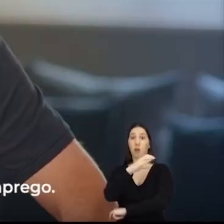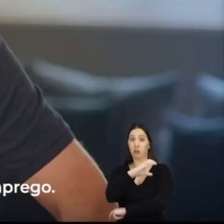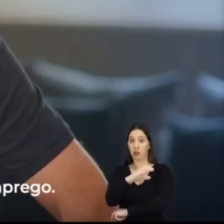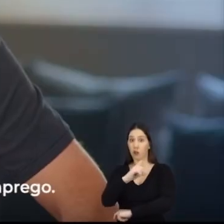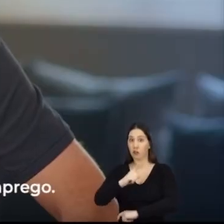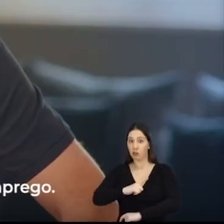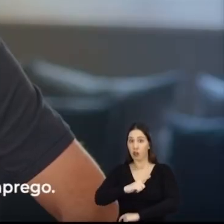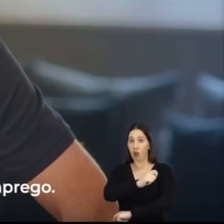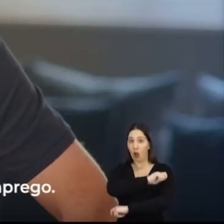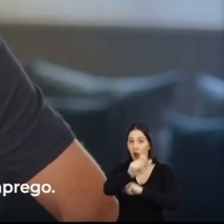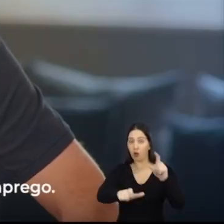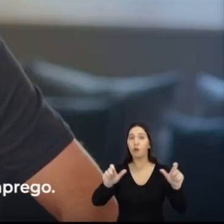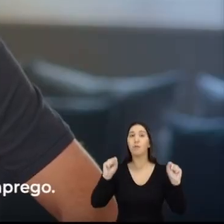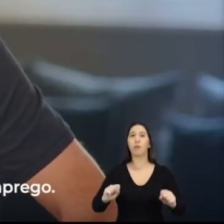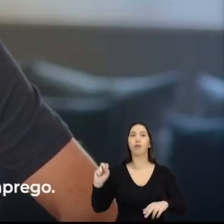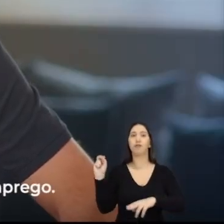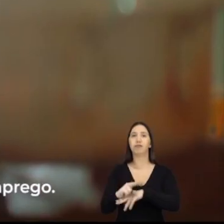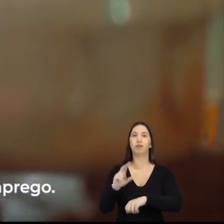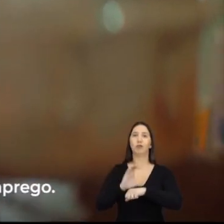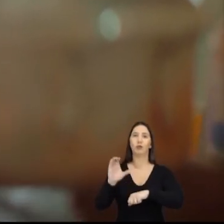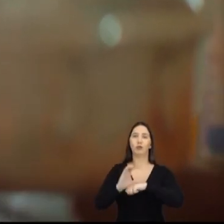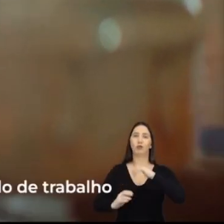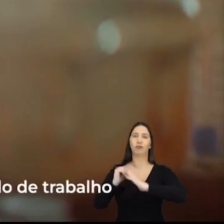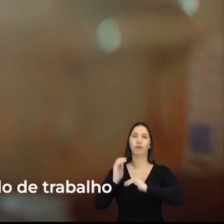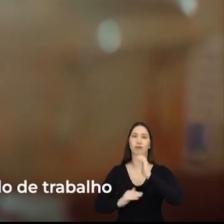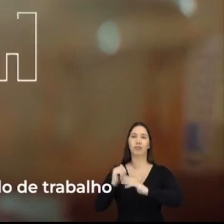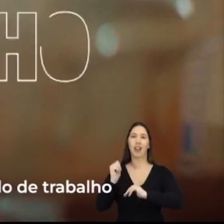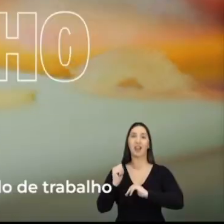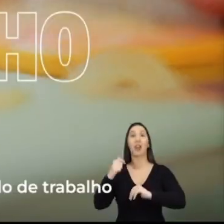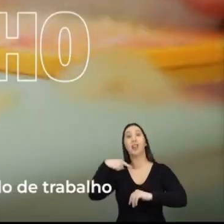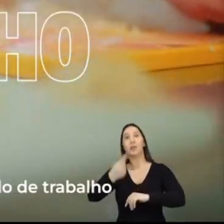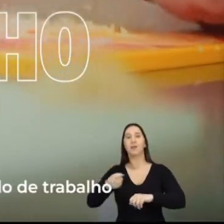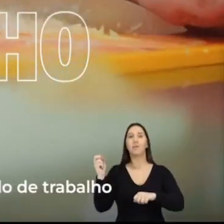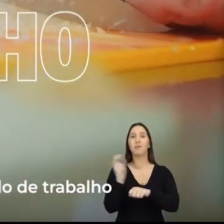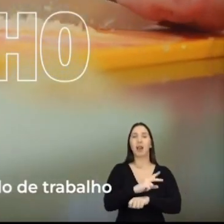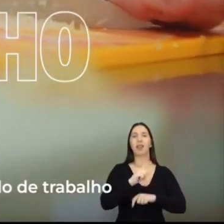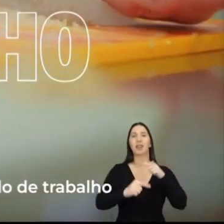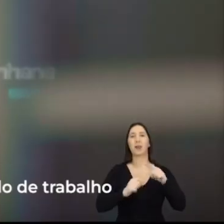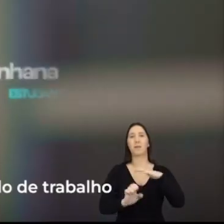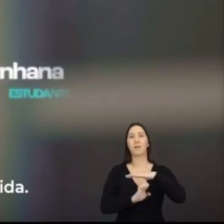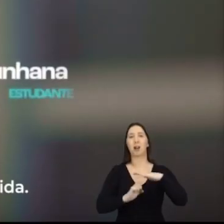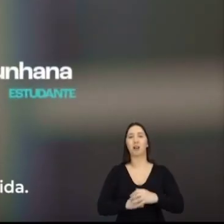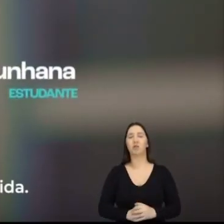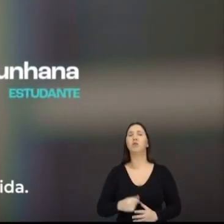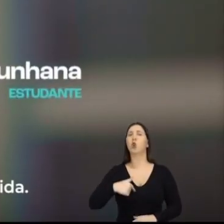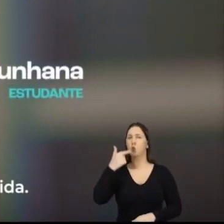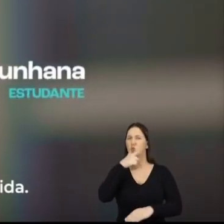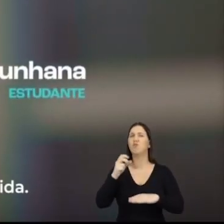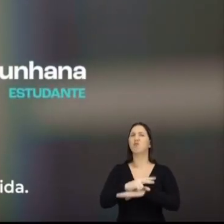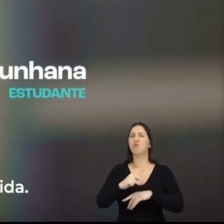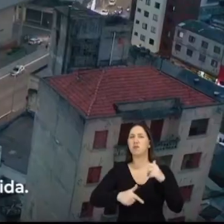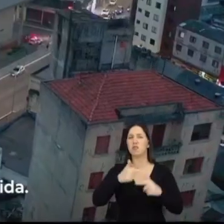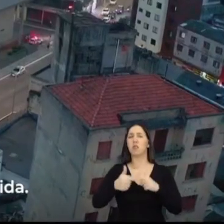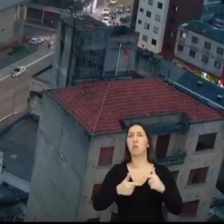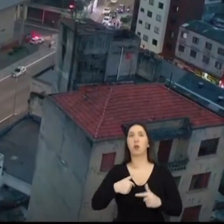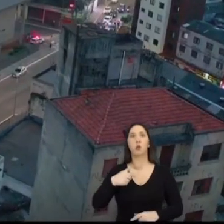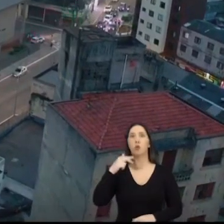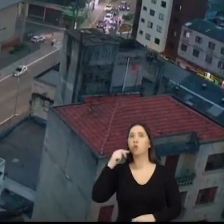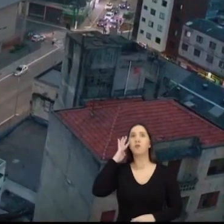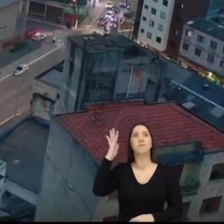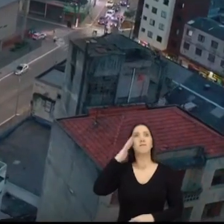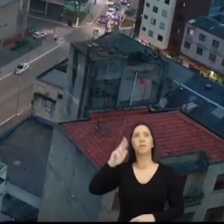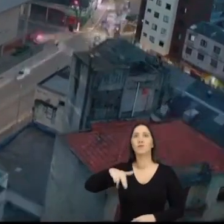técnico. Eles sairão da escola com o pé no primeiro emprego. Hoje a Etec me deu uma imersão dentro do mercado de trabalho que eu nunca pensei que ia ter na minha vida.